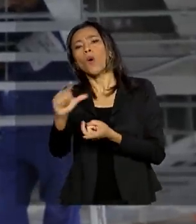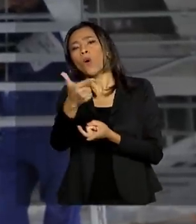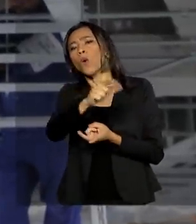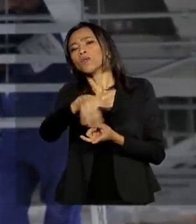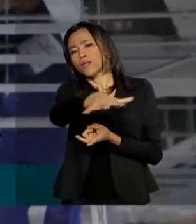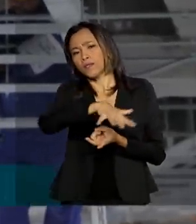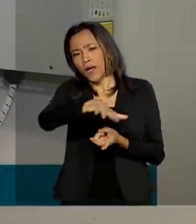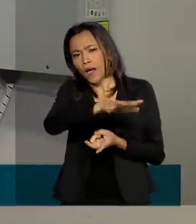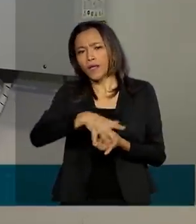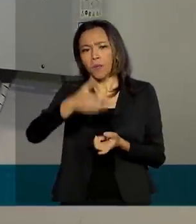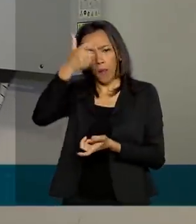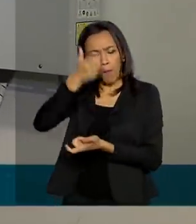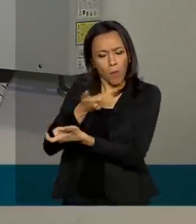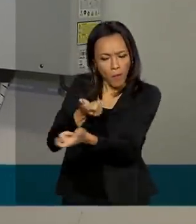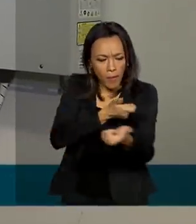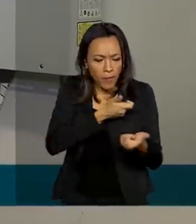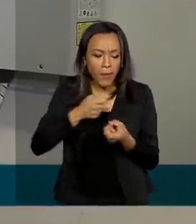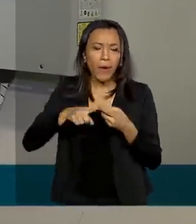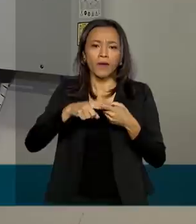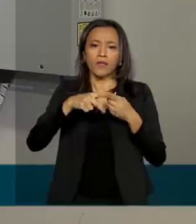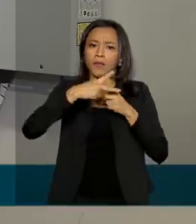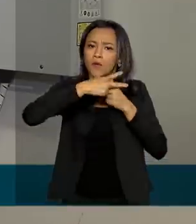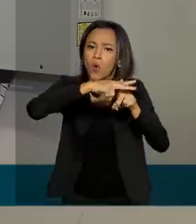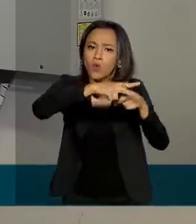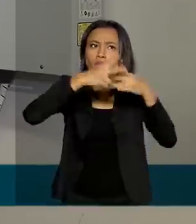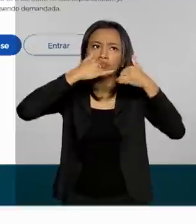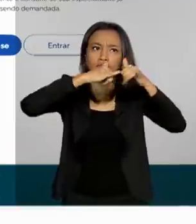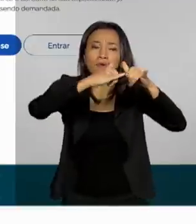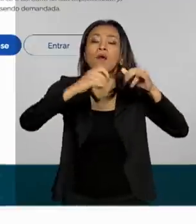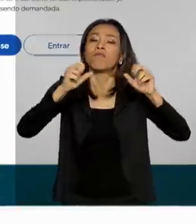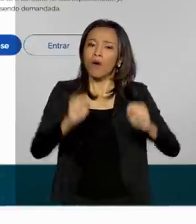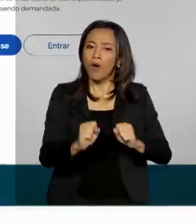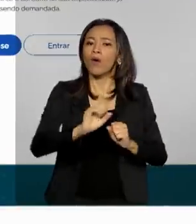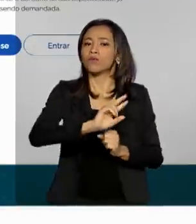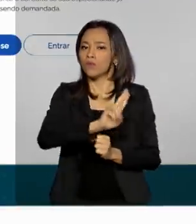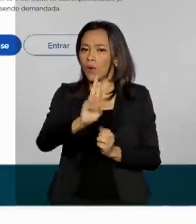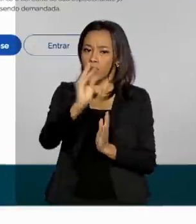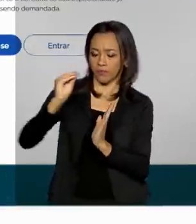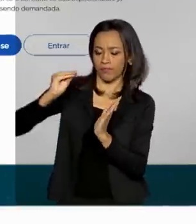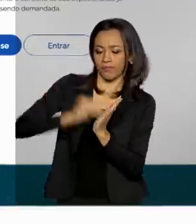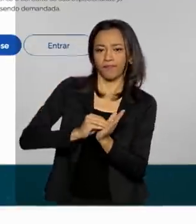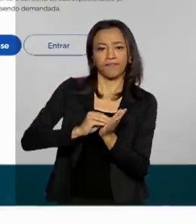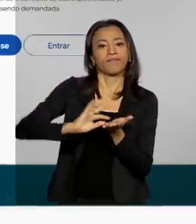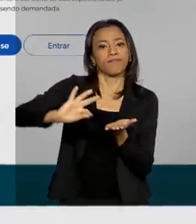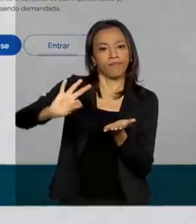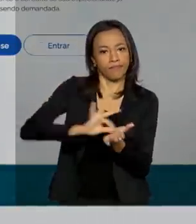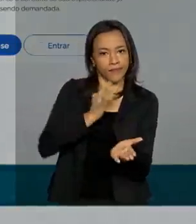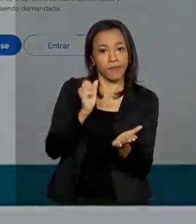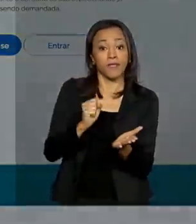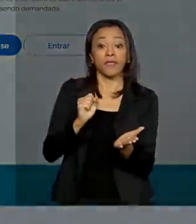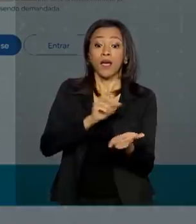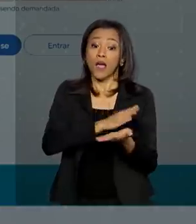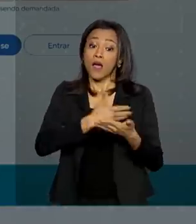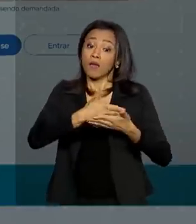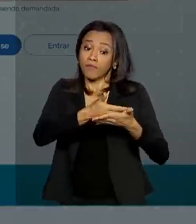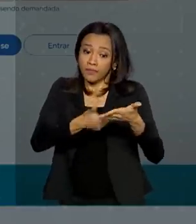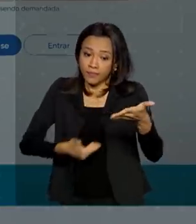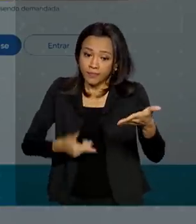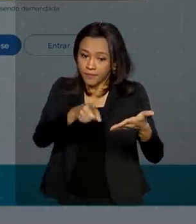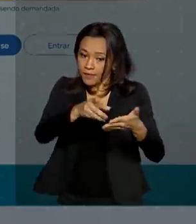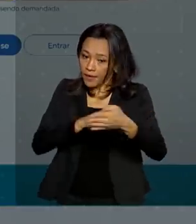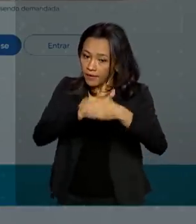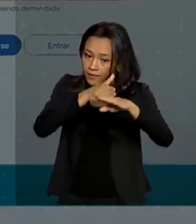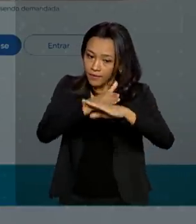como bombeiro hidráulico e eletricista, também vão poder se cadastrar. Para isso, os profissionais devem preencher o currículo na página gov